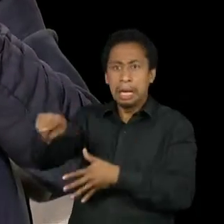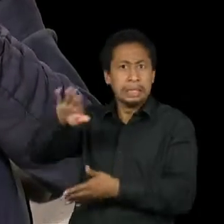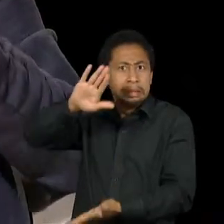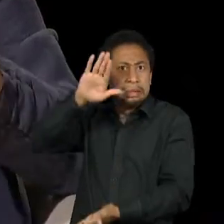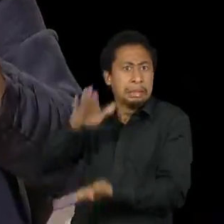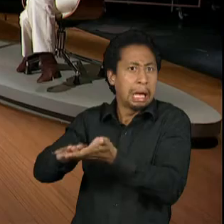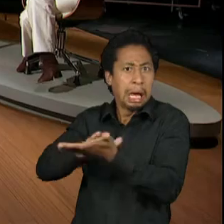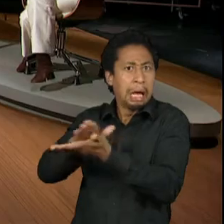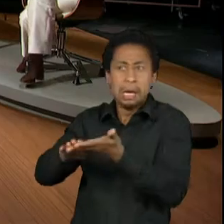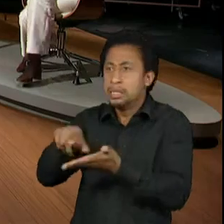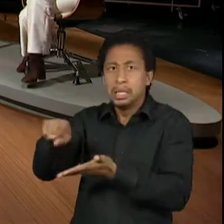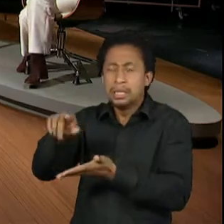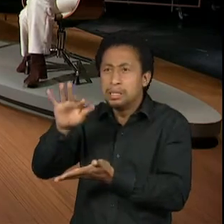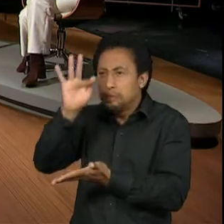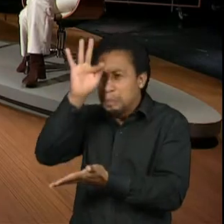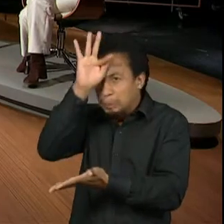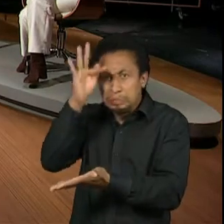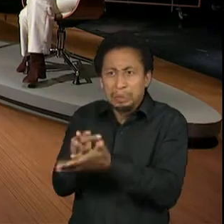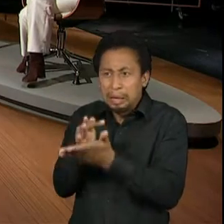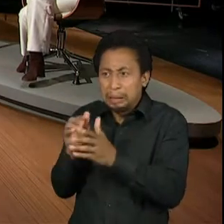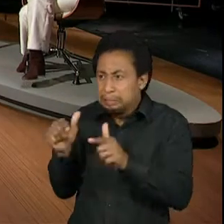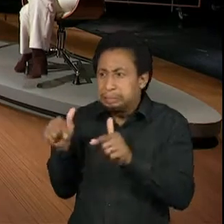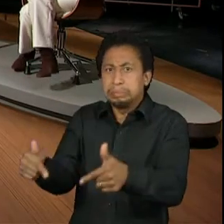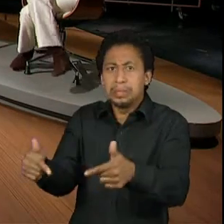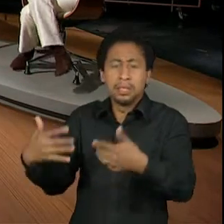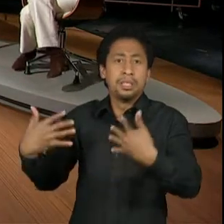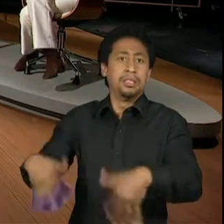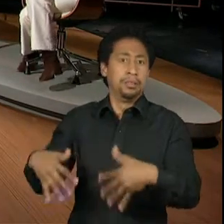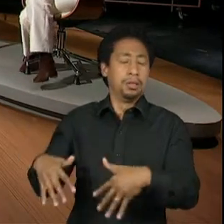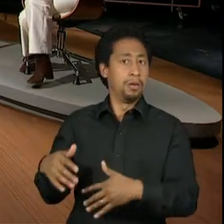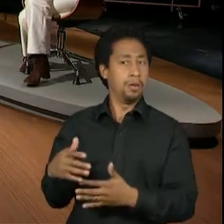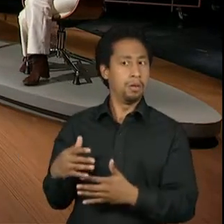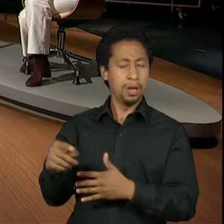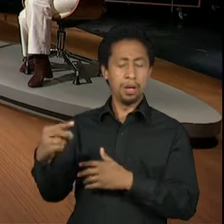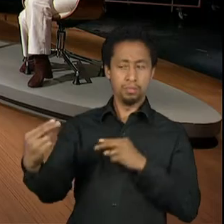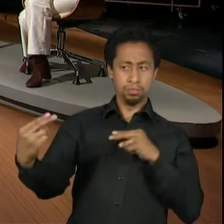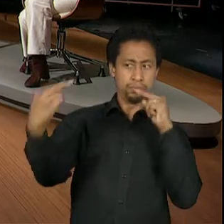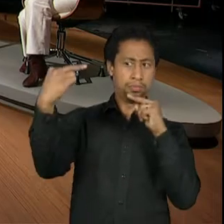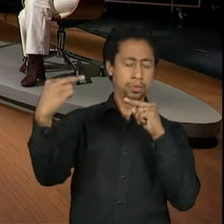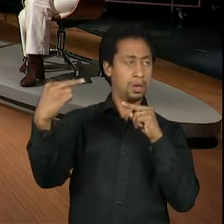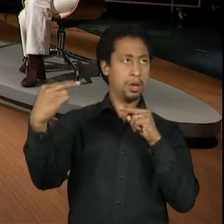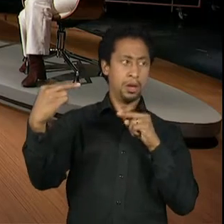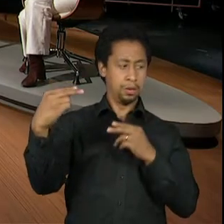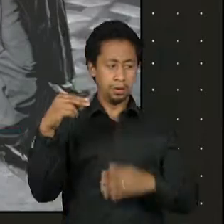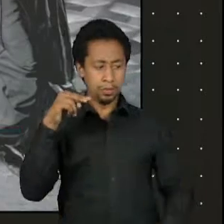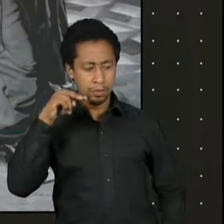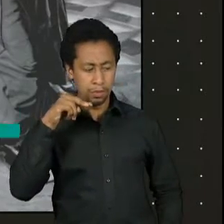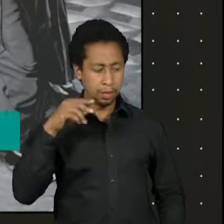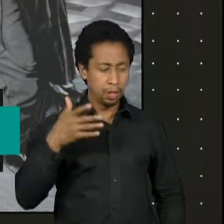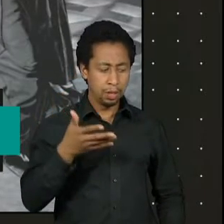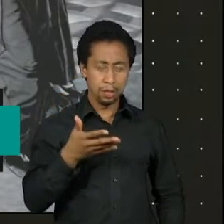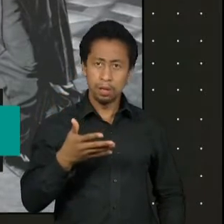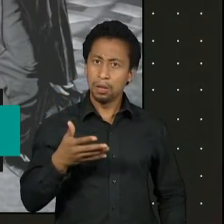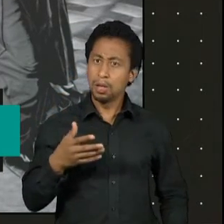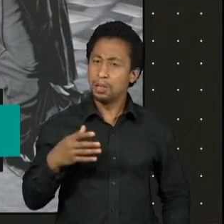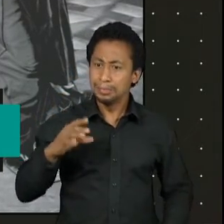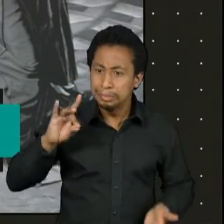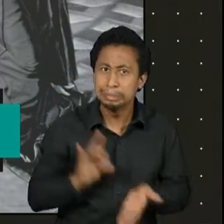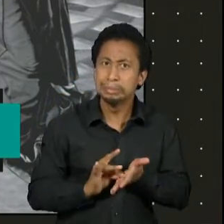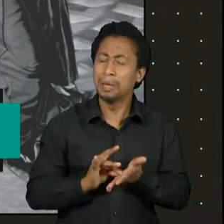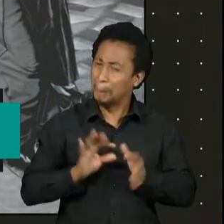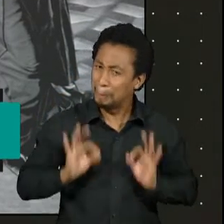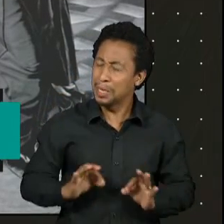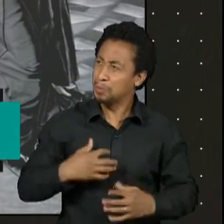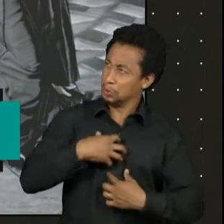acreditava naquilo de um jeito. Então ele realmente, eu vi que ele olhava para mim como a filha de Rei Lier. Mas ao mesmo